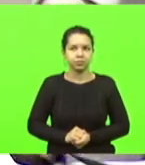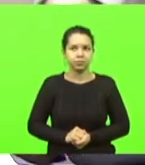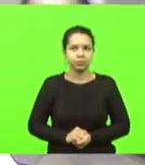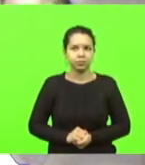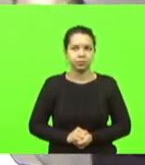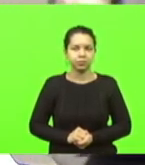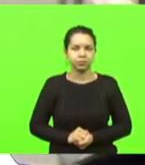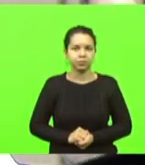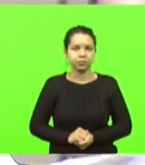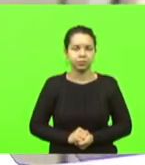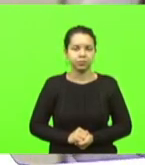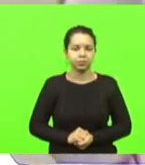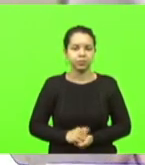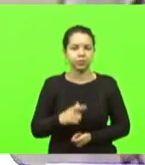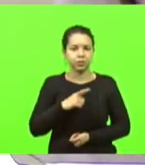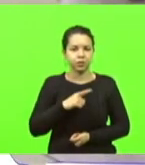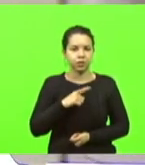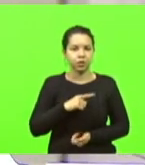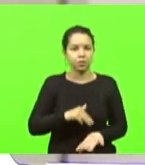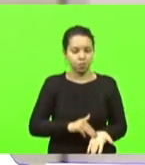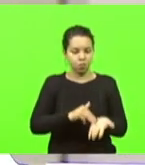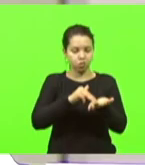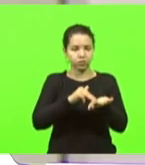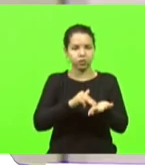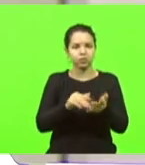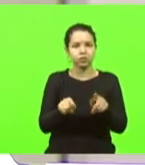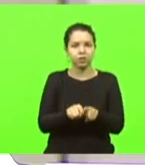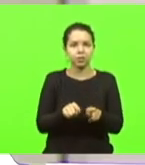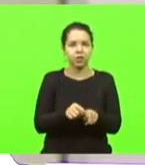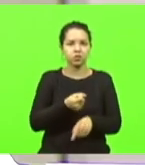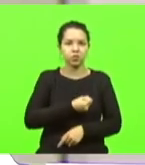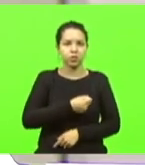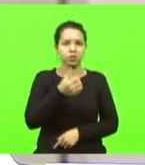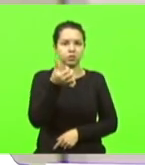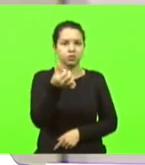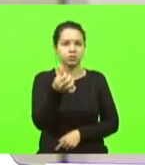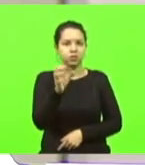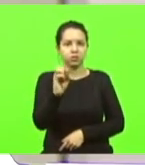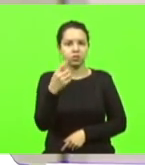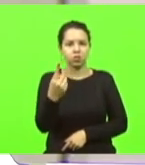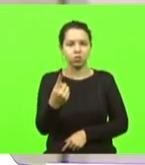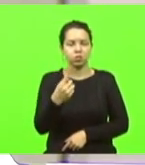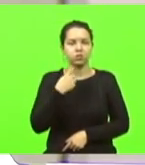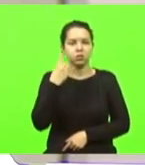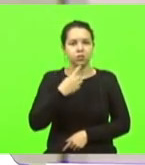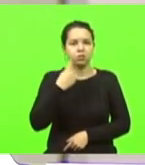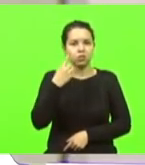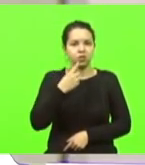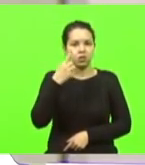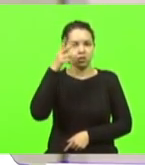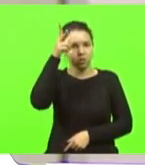Teremos mais moções. Moção número 601. Deputada Dirce Hedrick